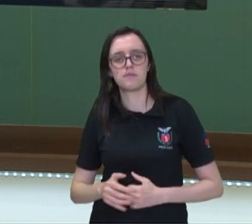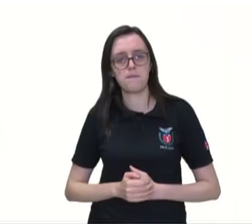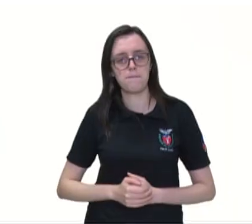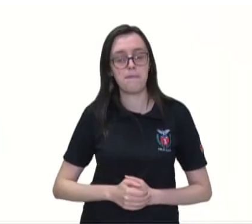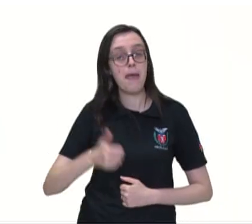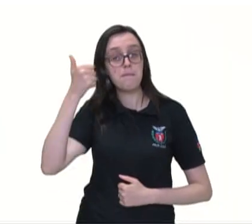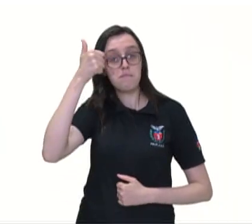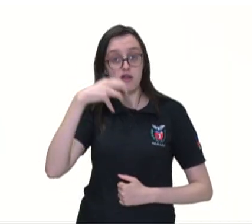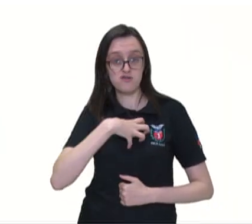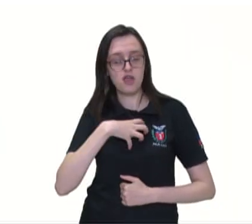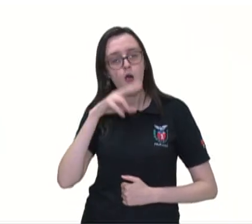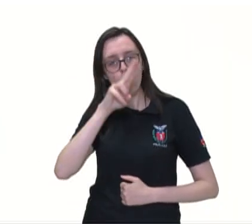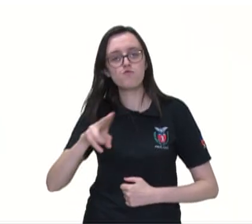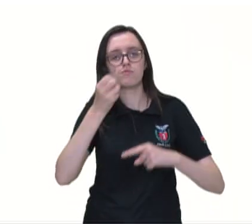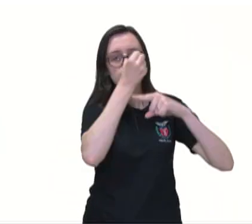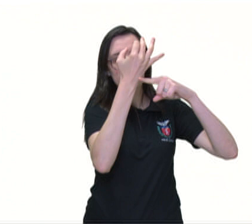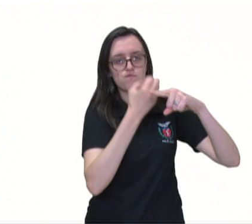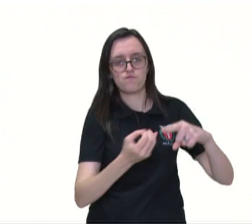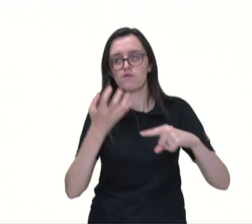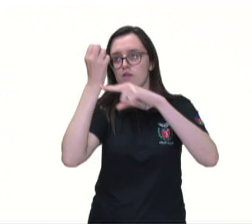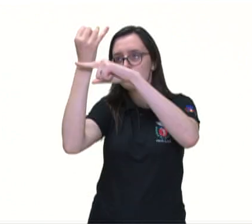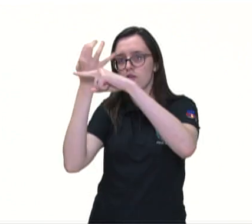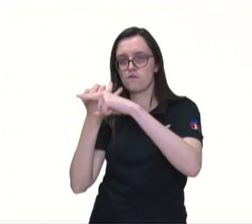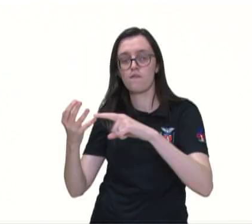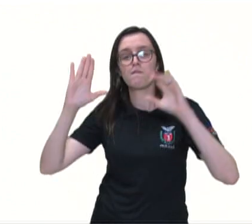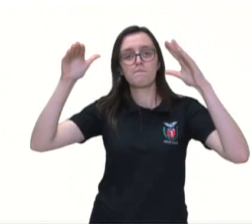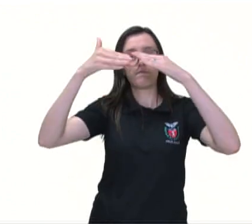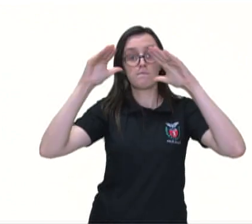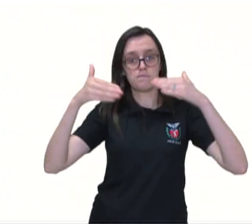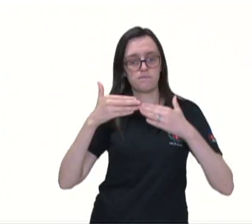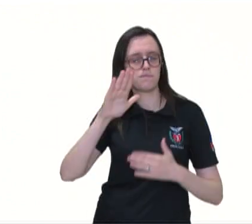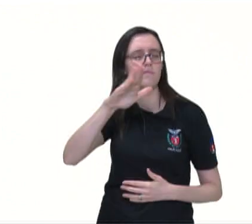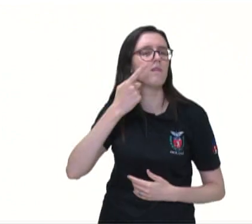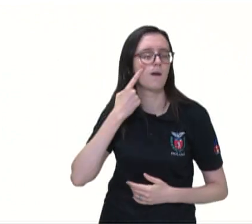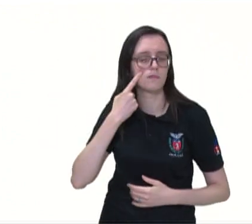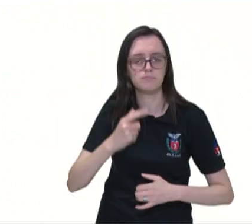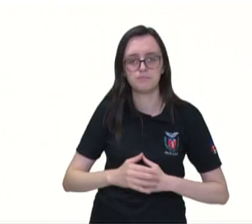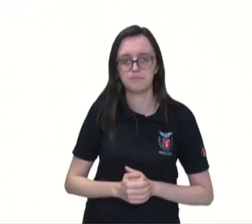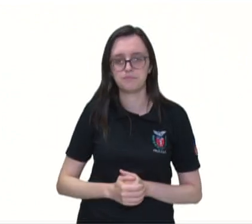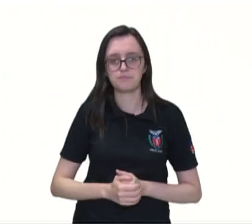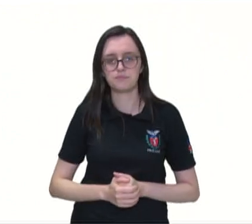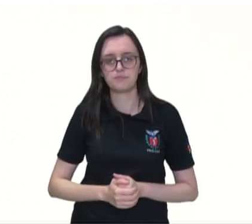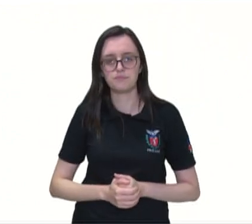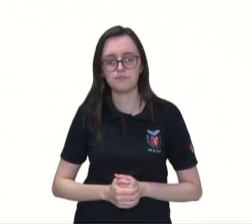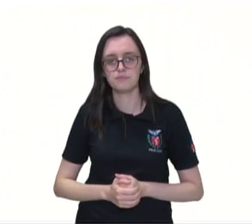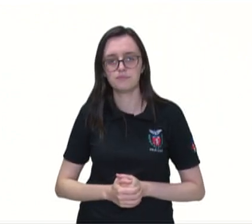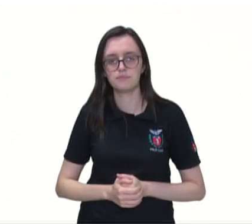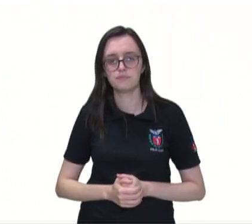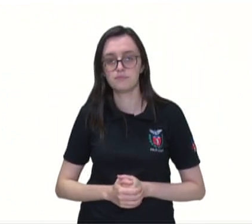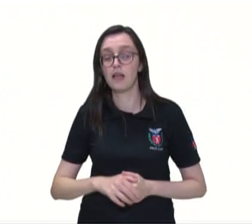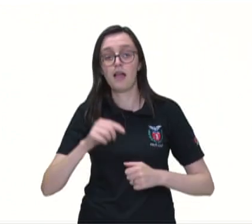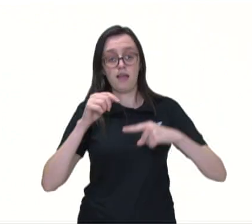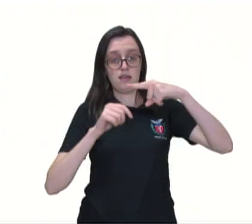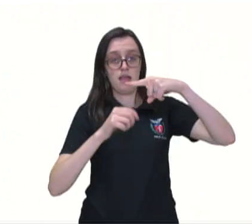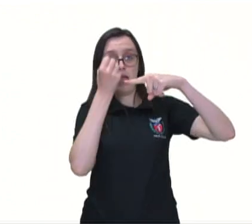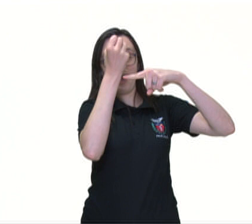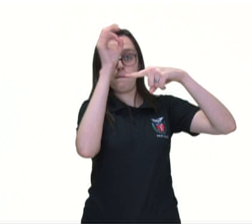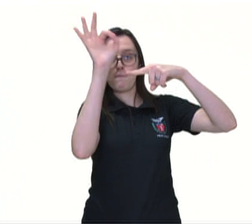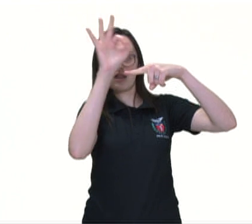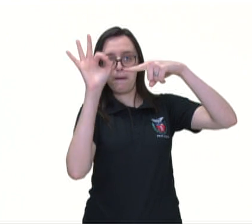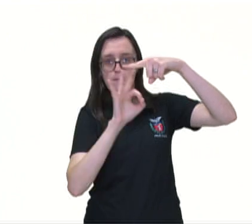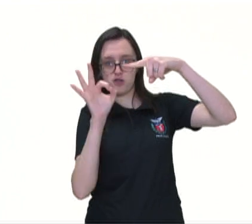Primeira maneira, utilizando frações equivalentes. Então veja. A razão entre as porcentagens é 60 sobre 40.